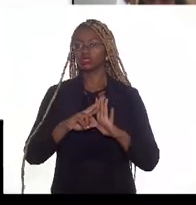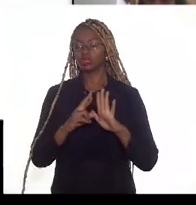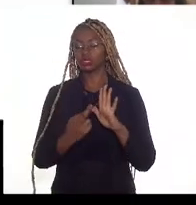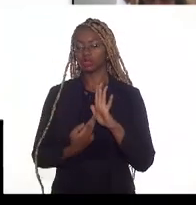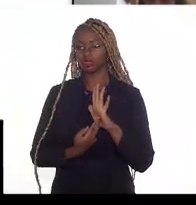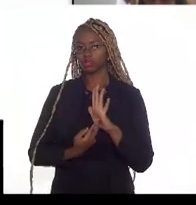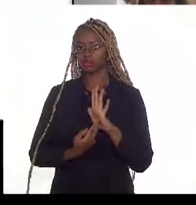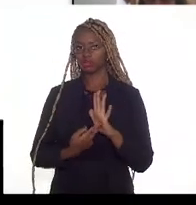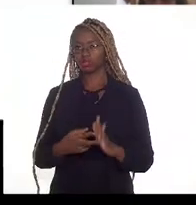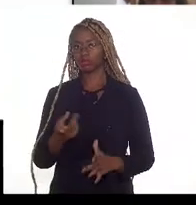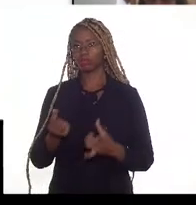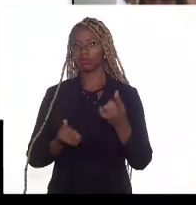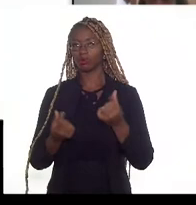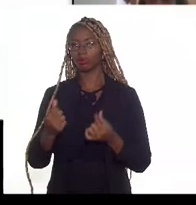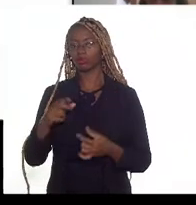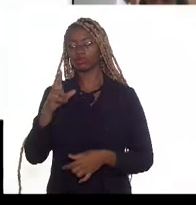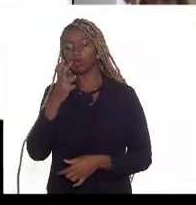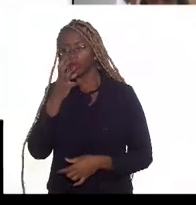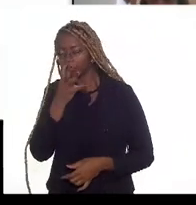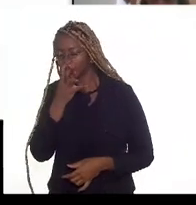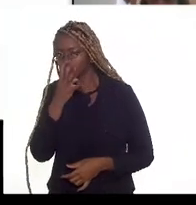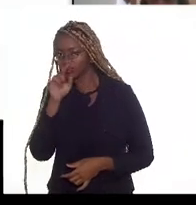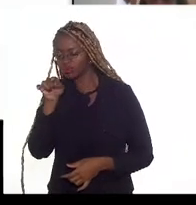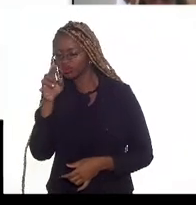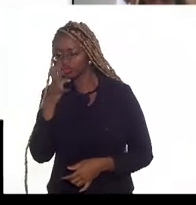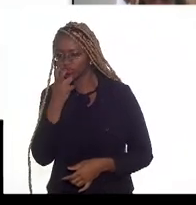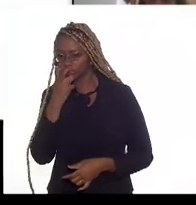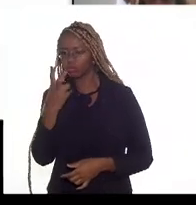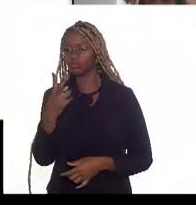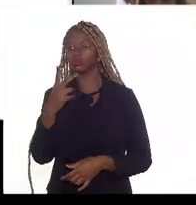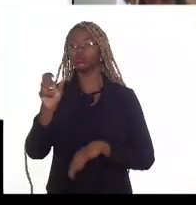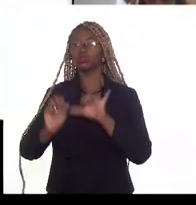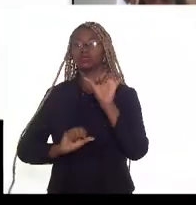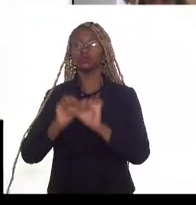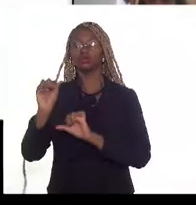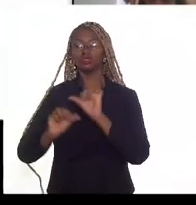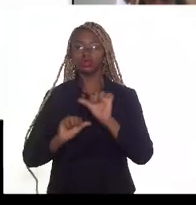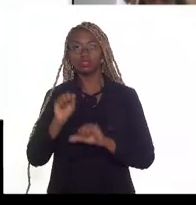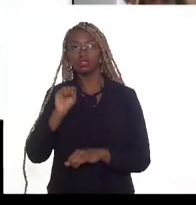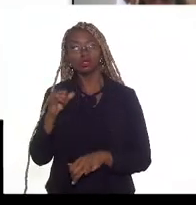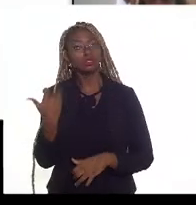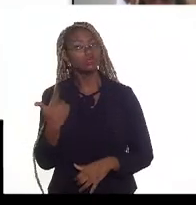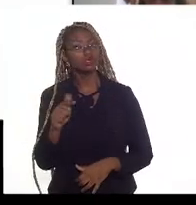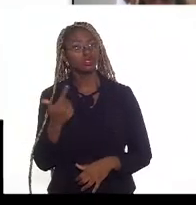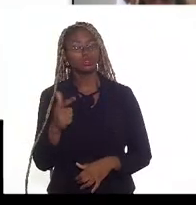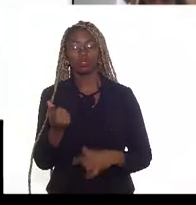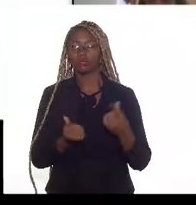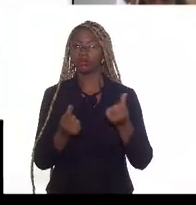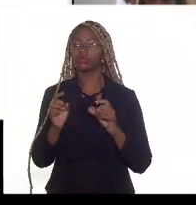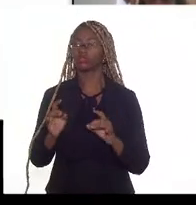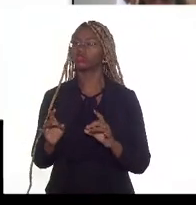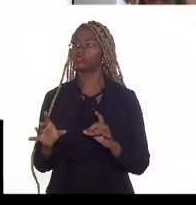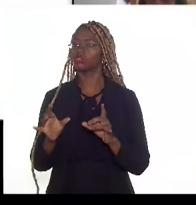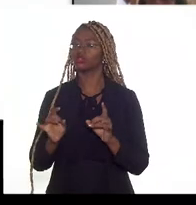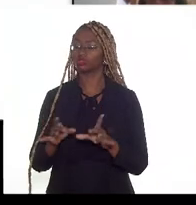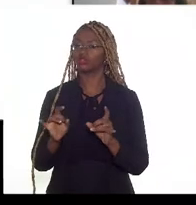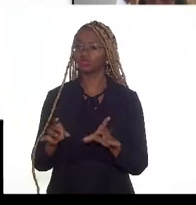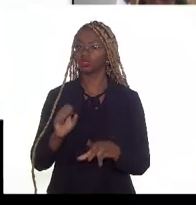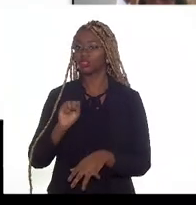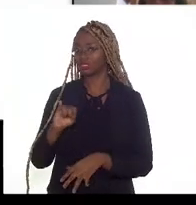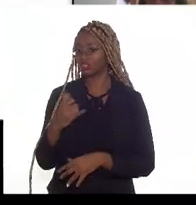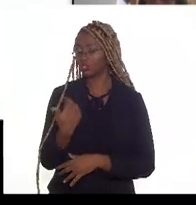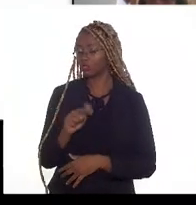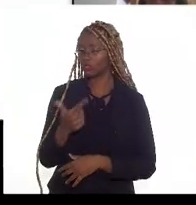venda observado na operação e no caso de não existir um preço de venda com esse preço de venda inexistente,